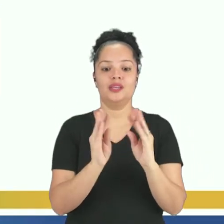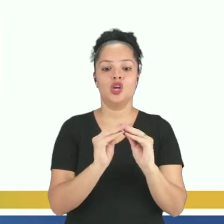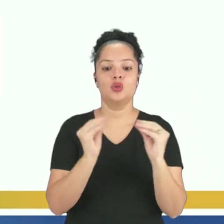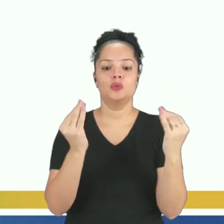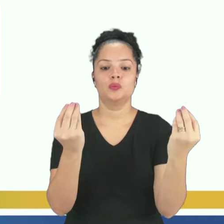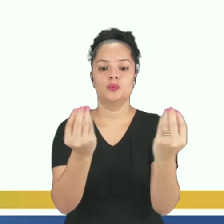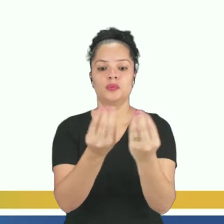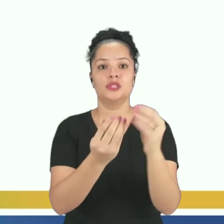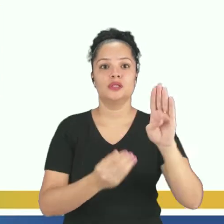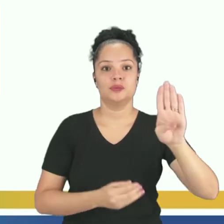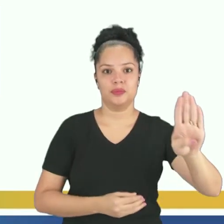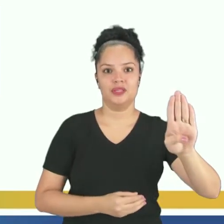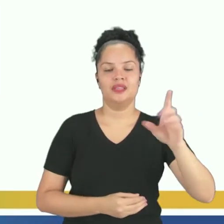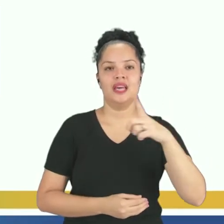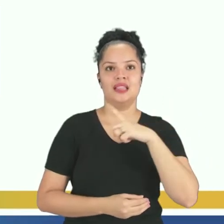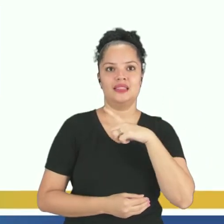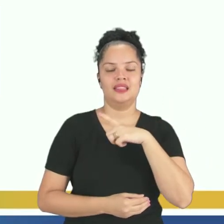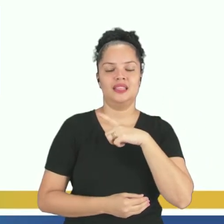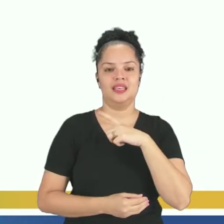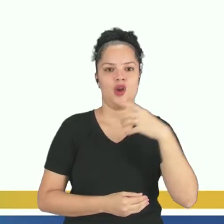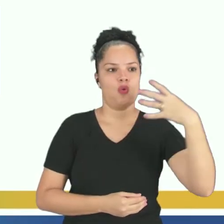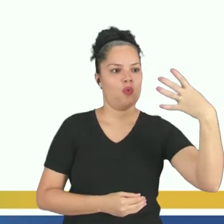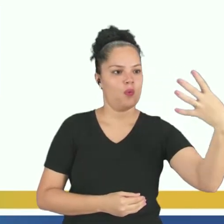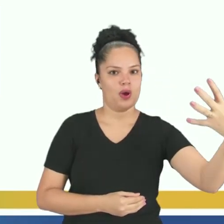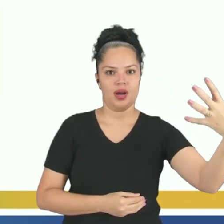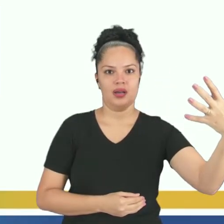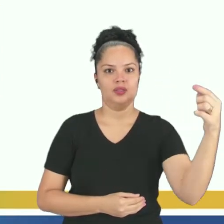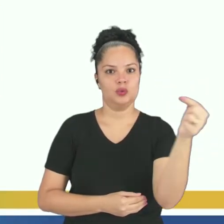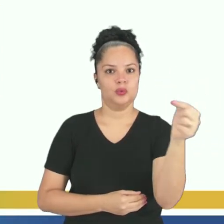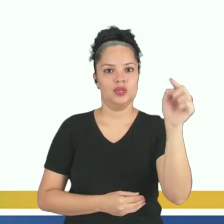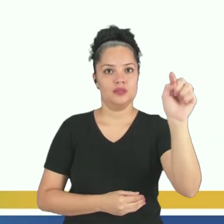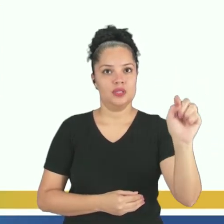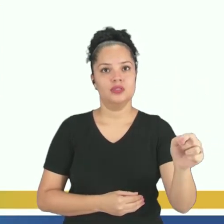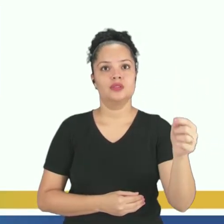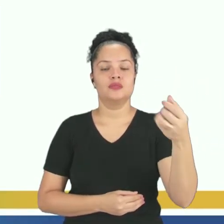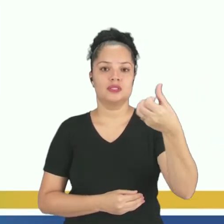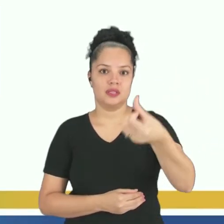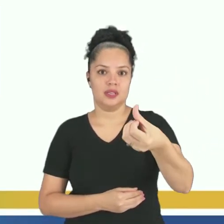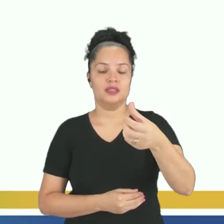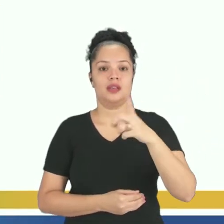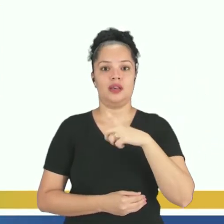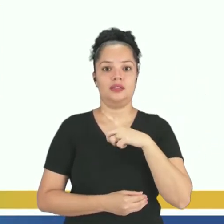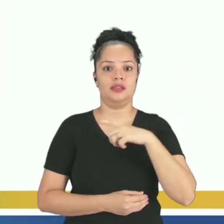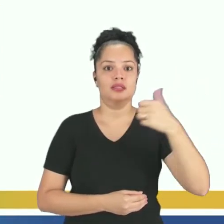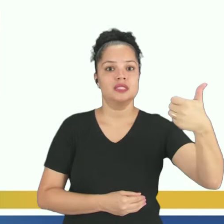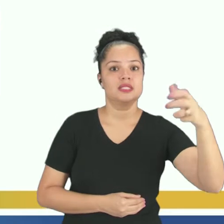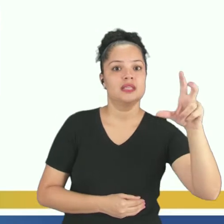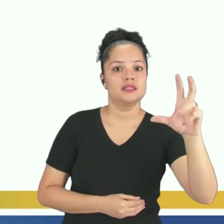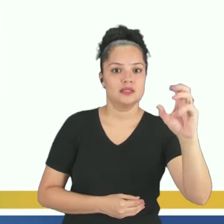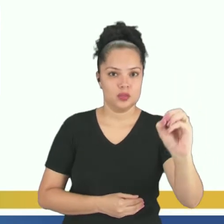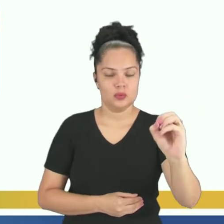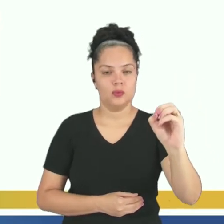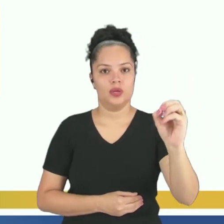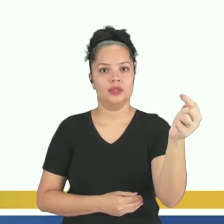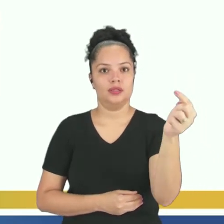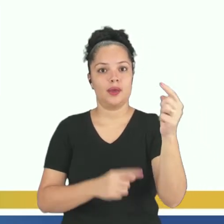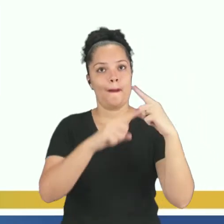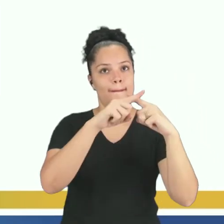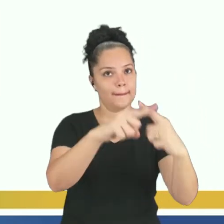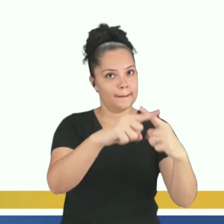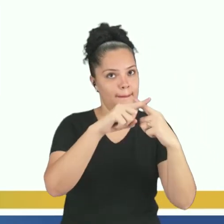tem quatro das seis partes, né? Então, 150 multiplicado por quatro, que daria 600 ml.